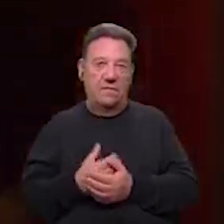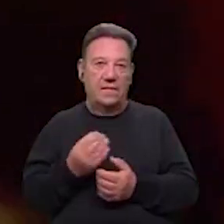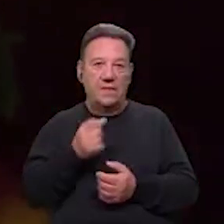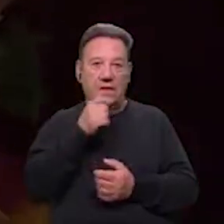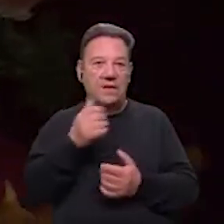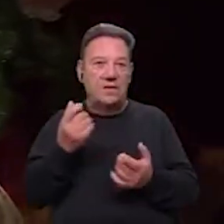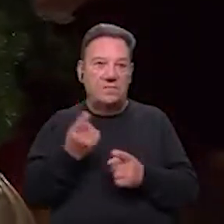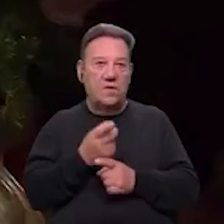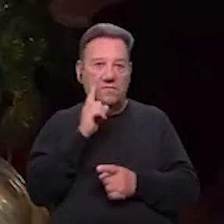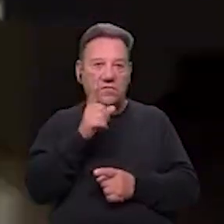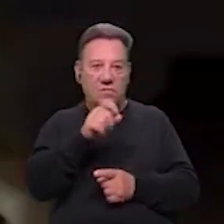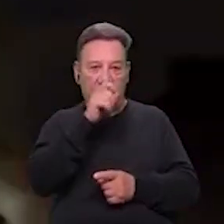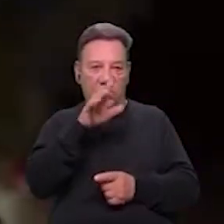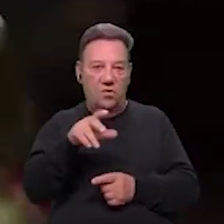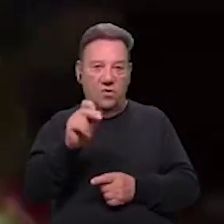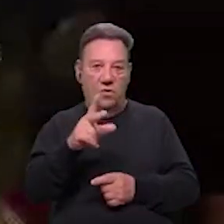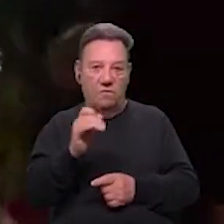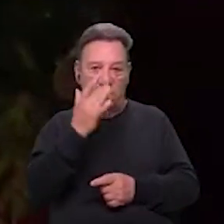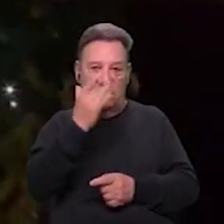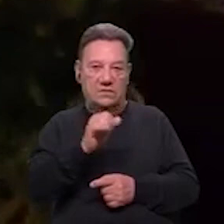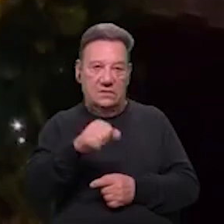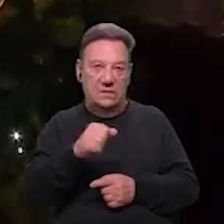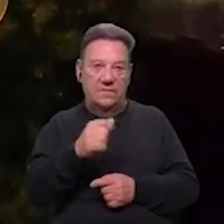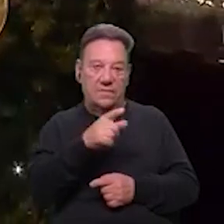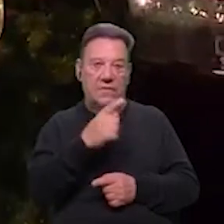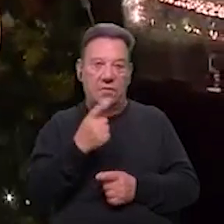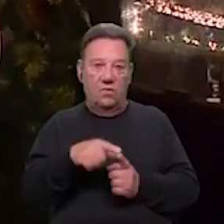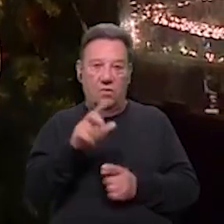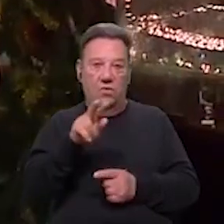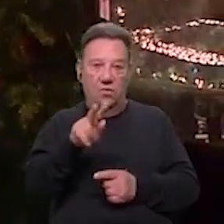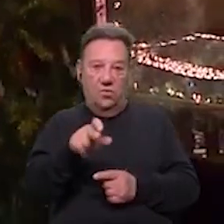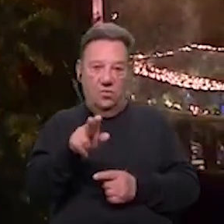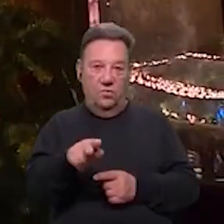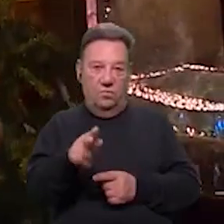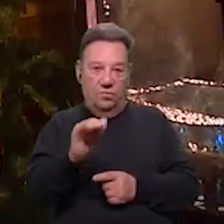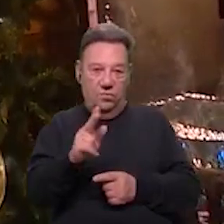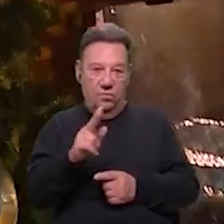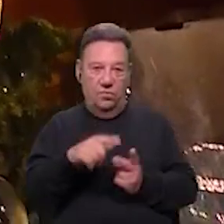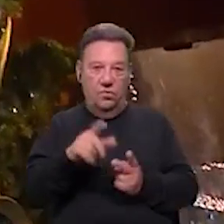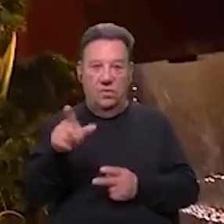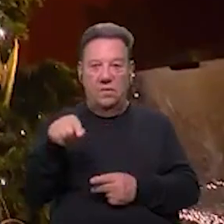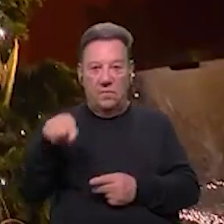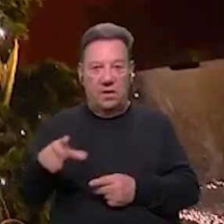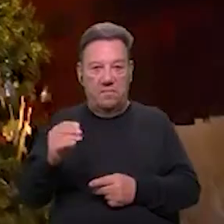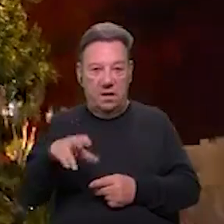trouxeram, porque vimos ali um corvo negro. Sim, um urubu, temos corujas lá embaixo